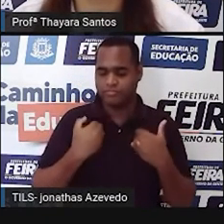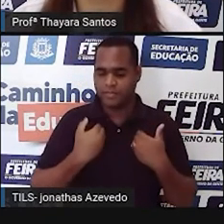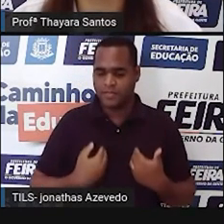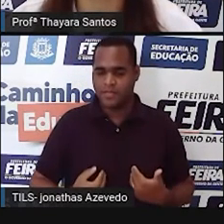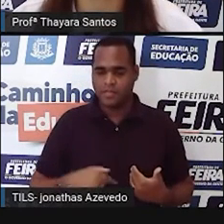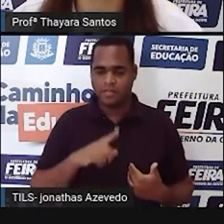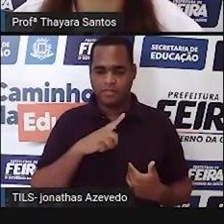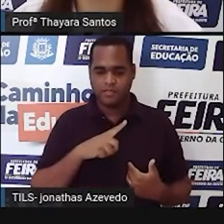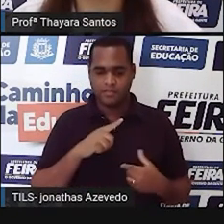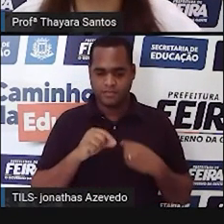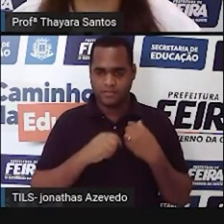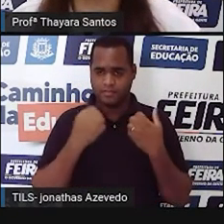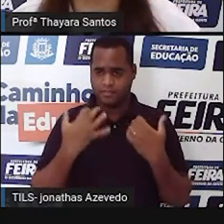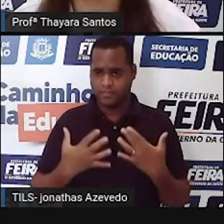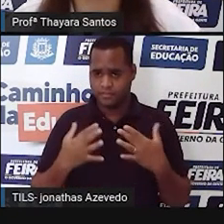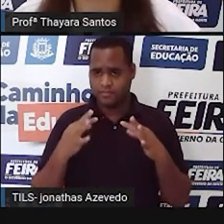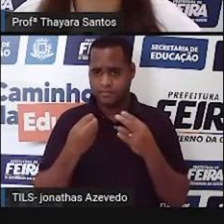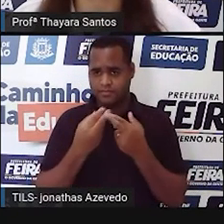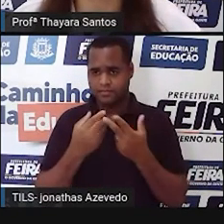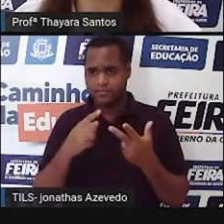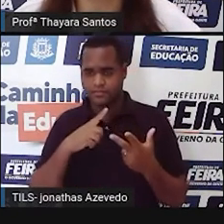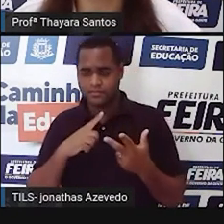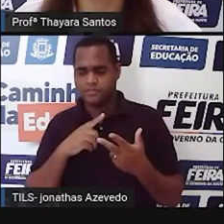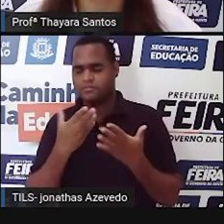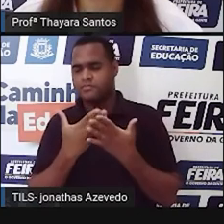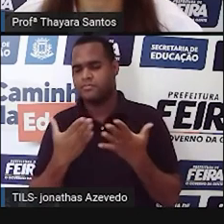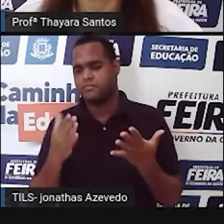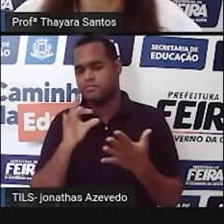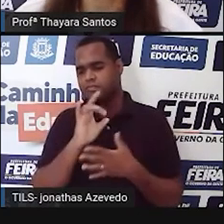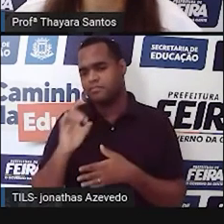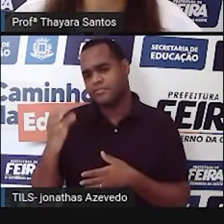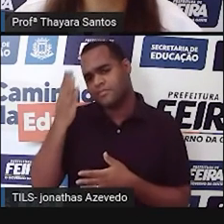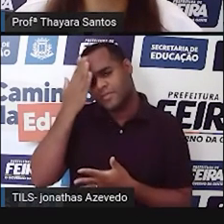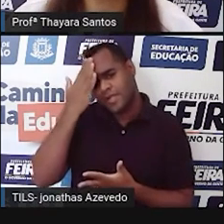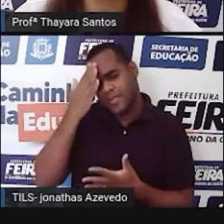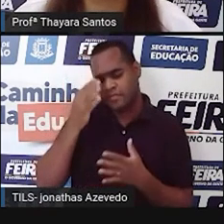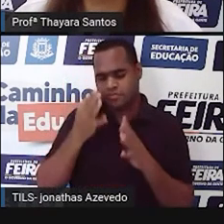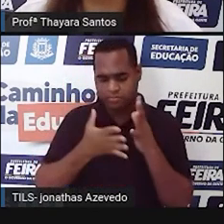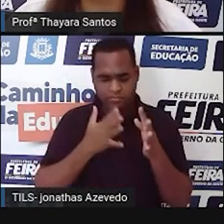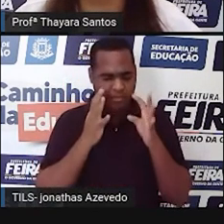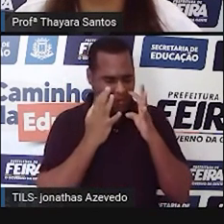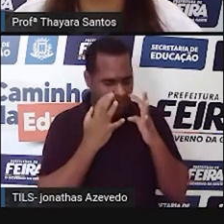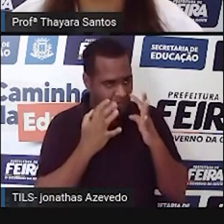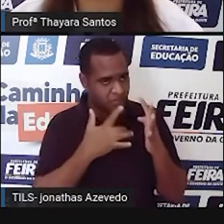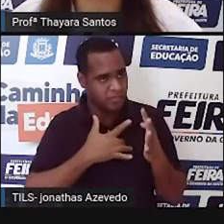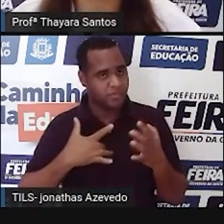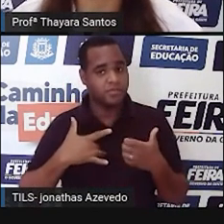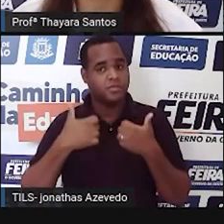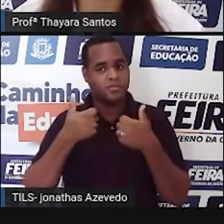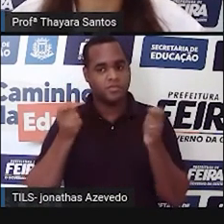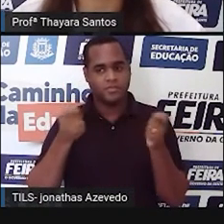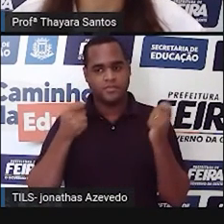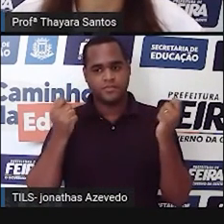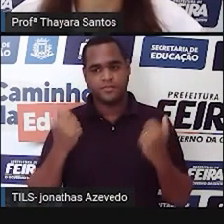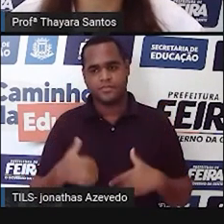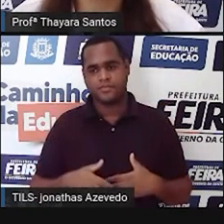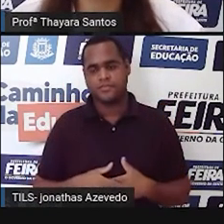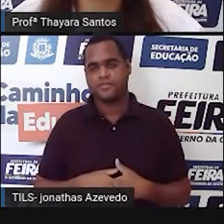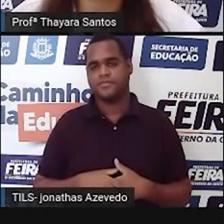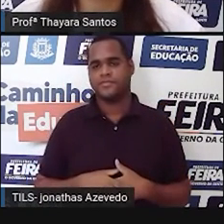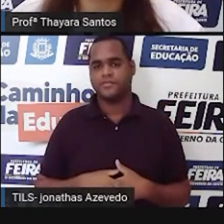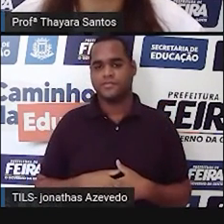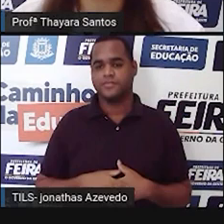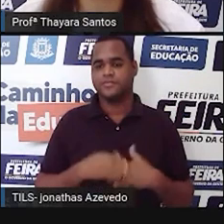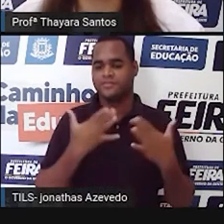compõem esse aparelho reprodutor para saber cuidar melhor da saúde mesmo, né? E eu quero saber quantas